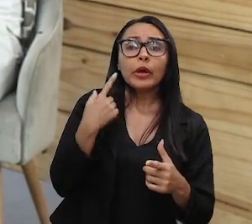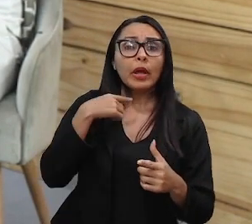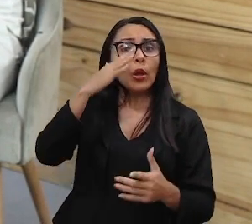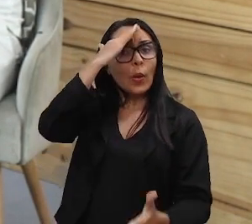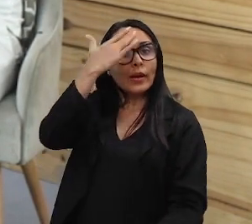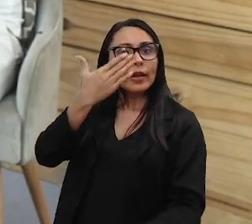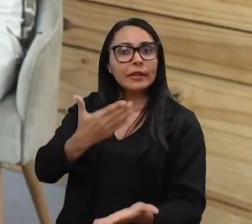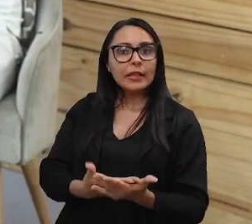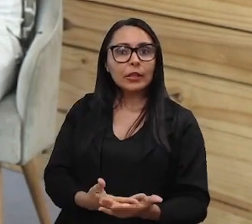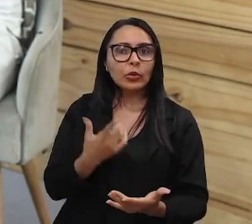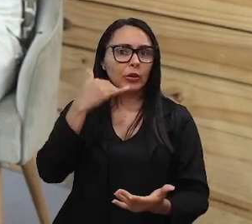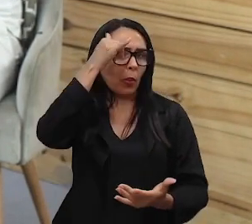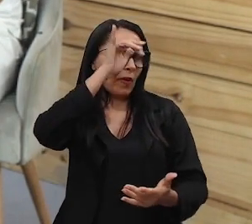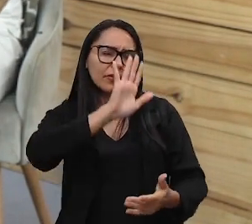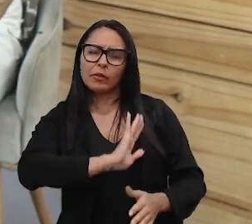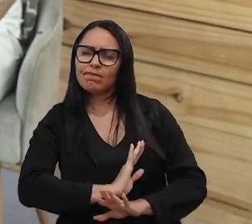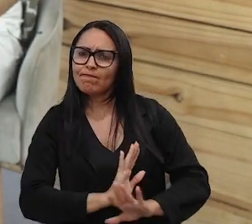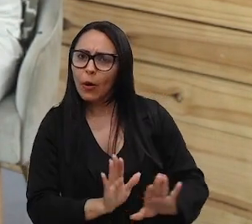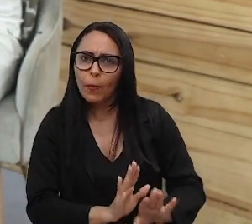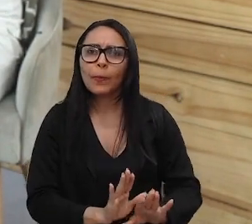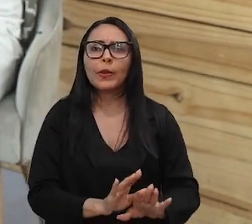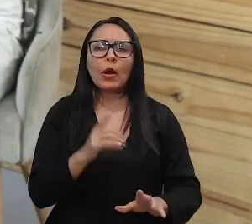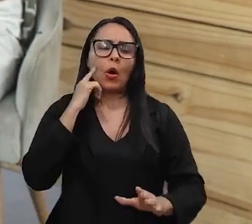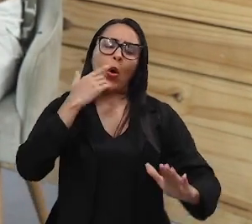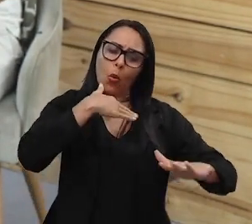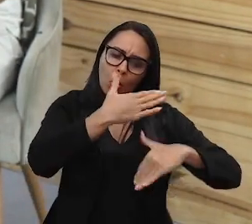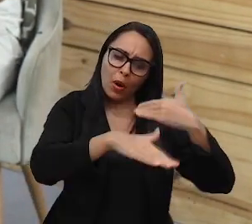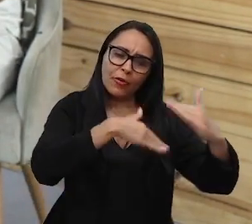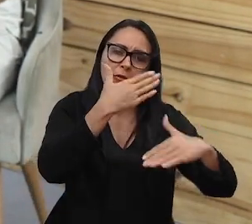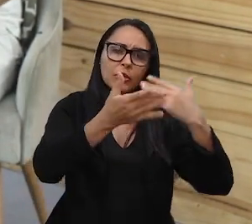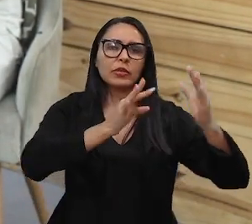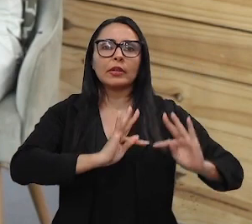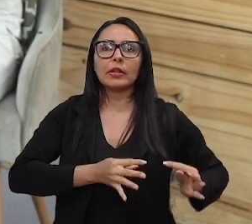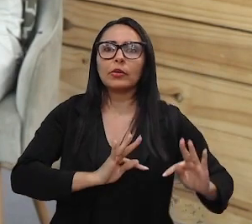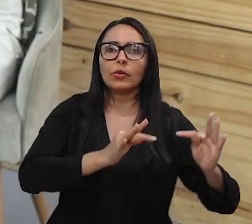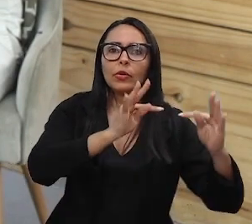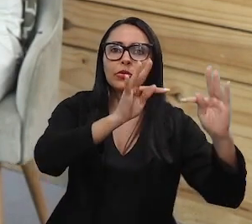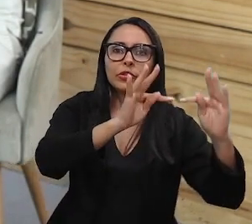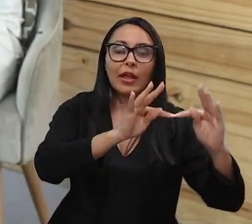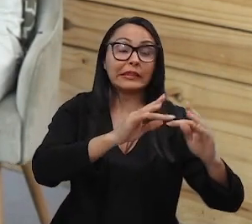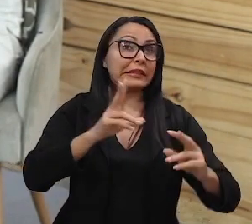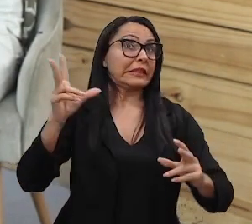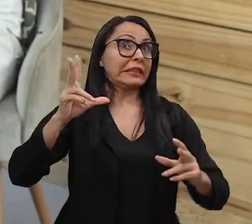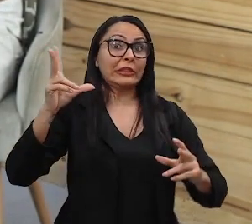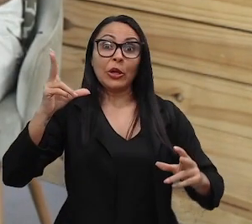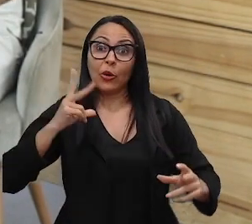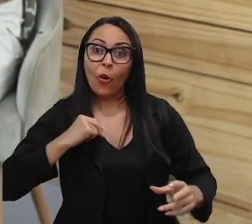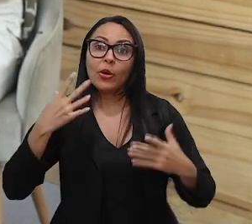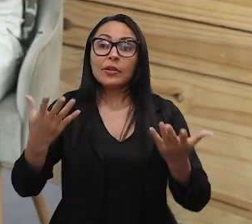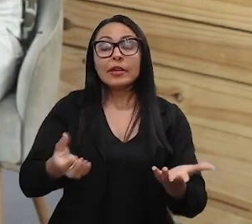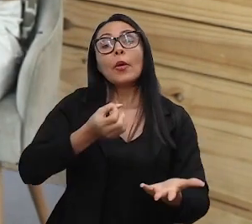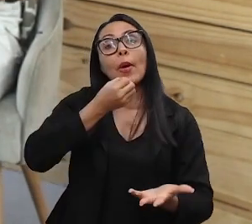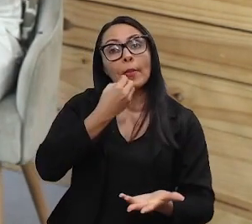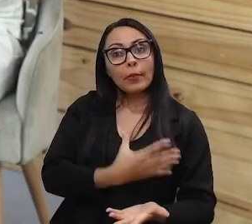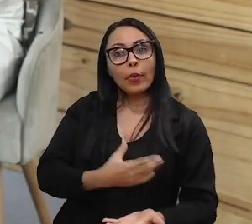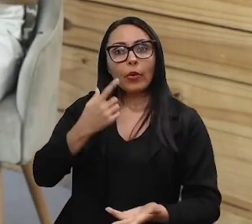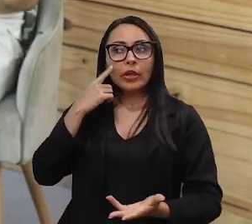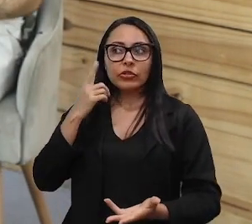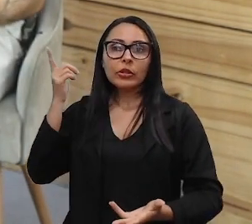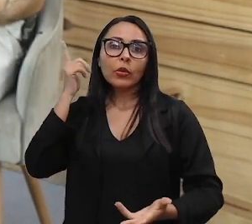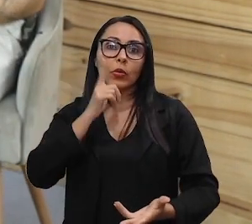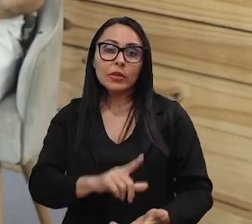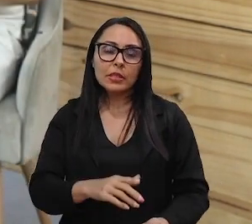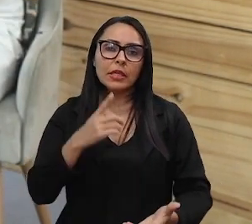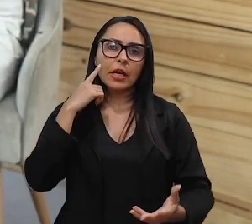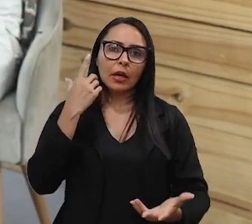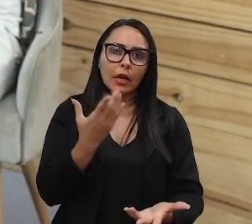inevitável. É uma via que é inevitável o avanço da tecnologia, né? Então, é bom, é saudável que a gente consiga conviver bem